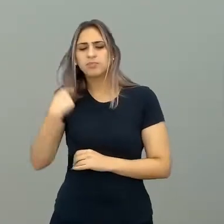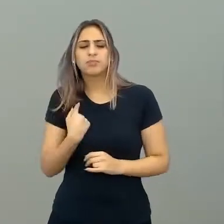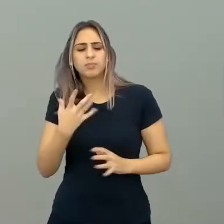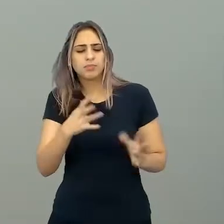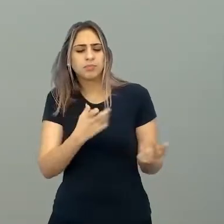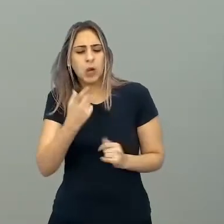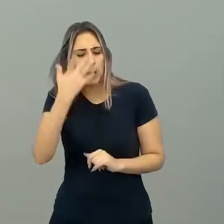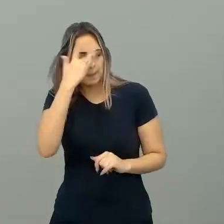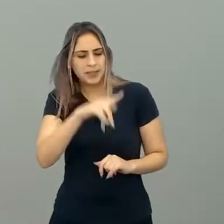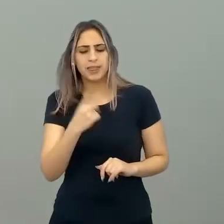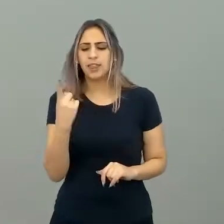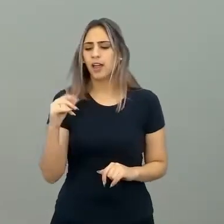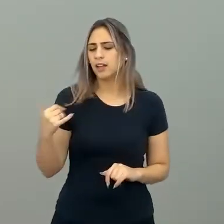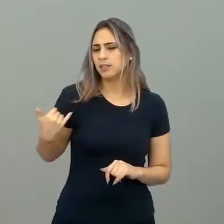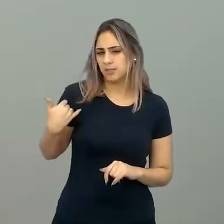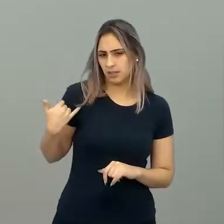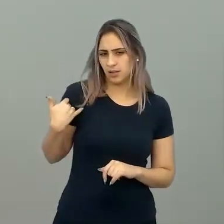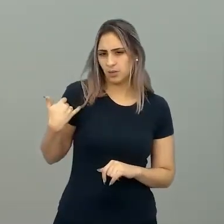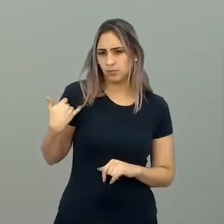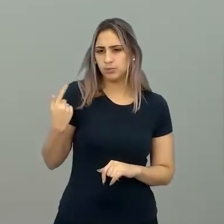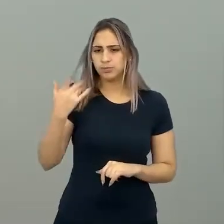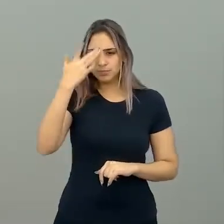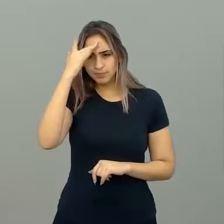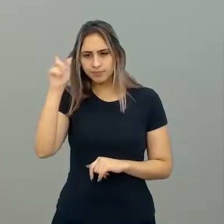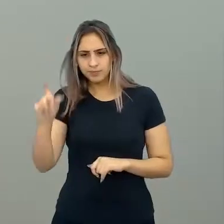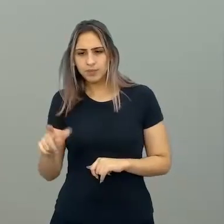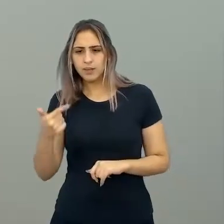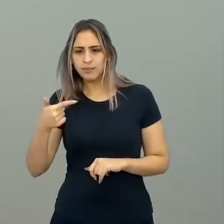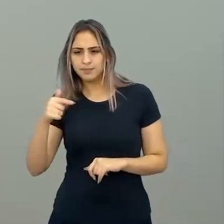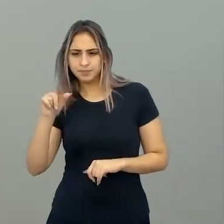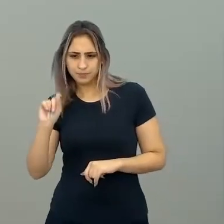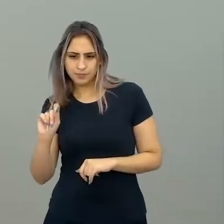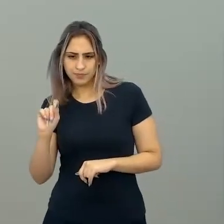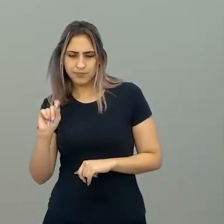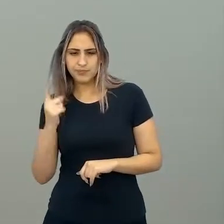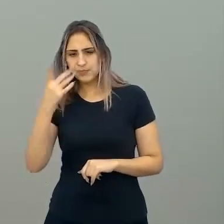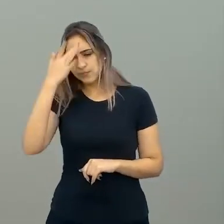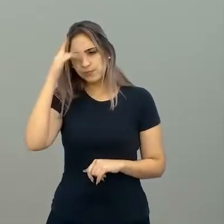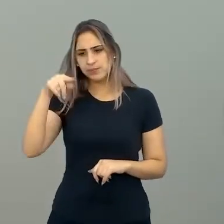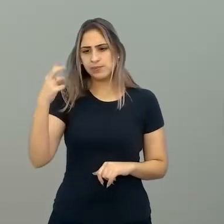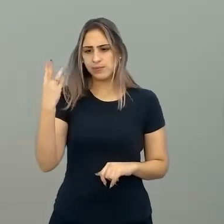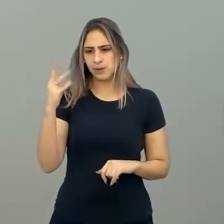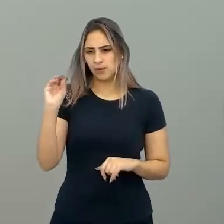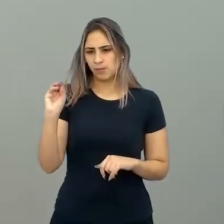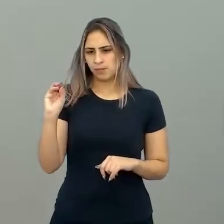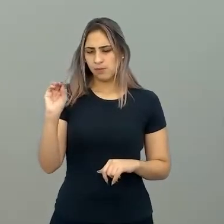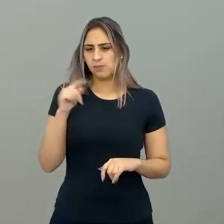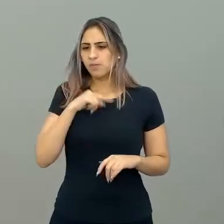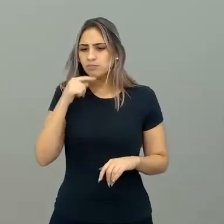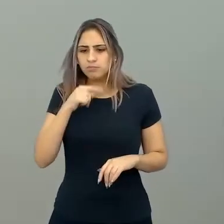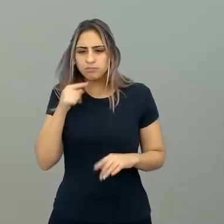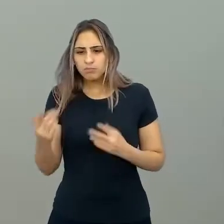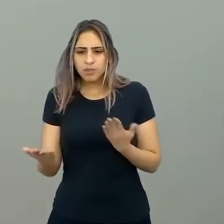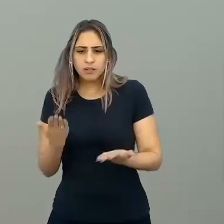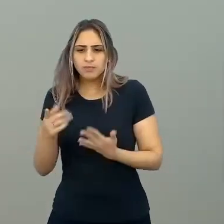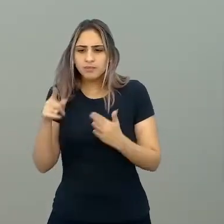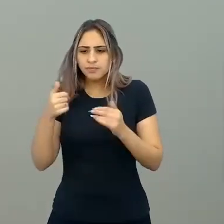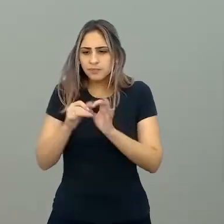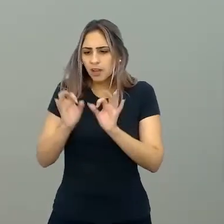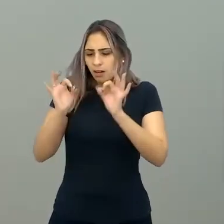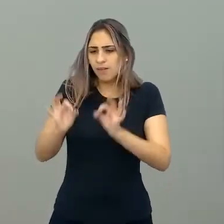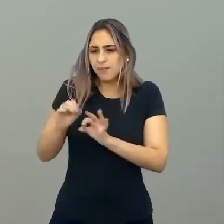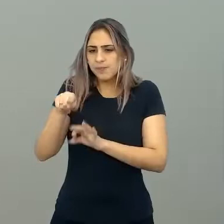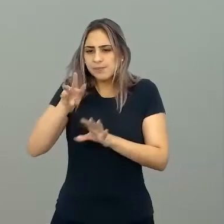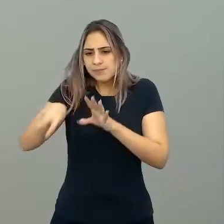com 10 anos, uma pessoa com 70 e uma com 30. Tipo, nenhuma delas está enquadrada